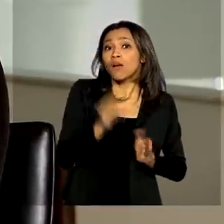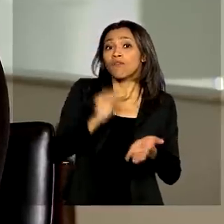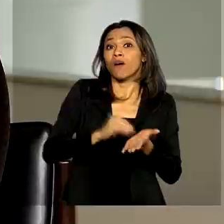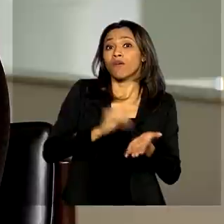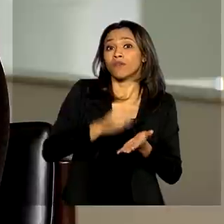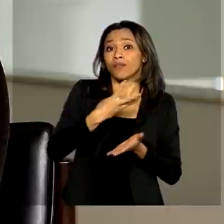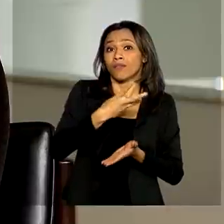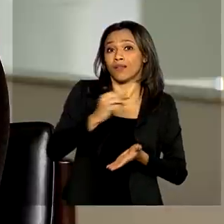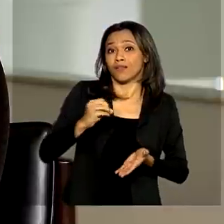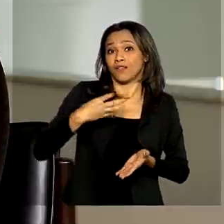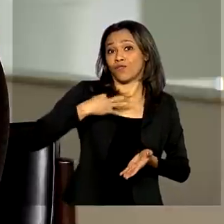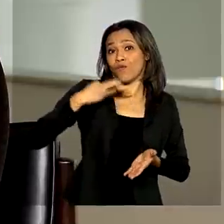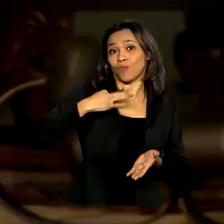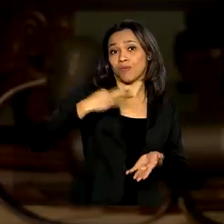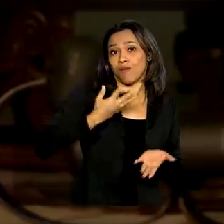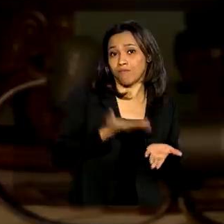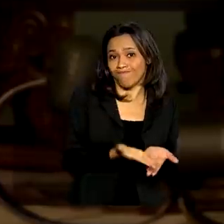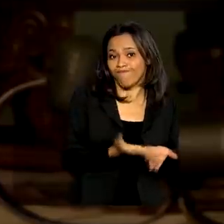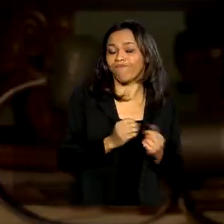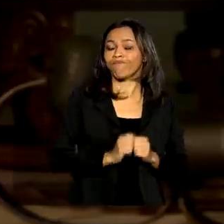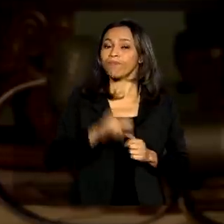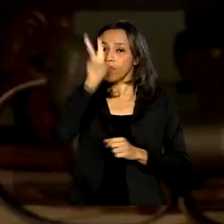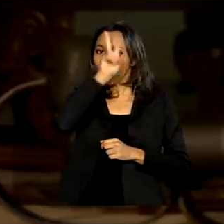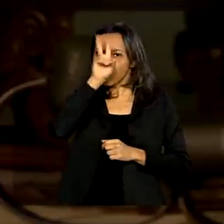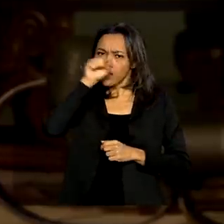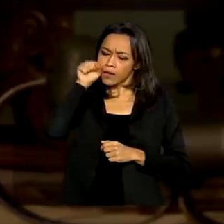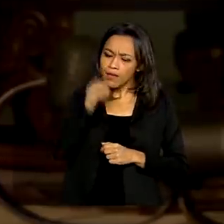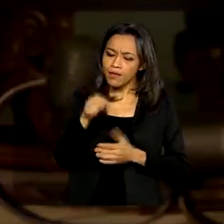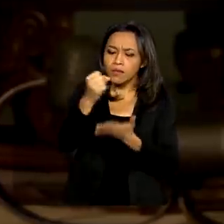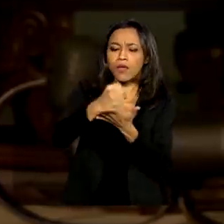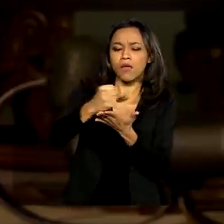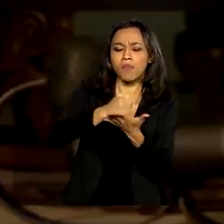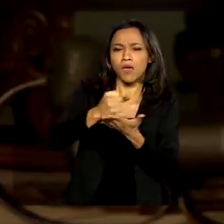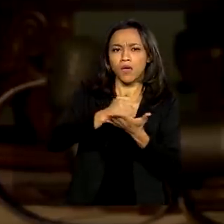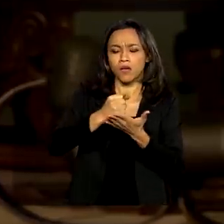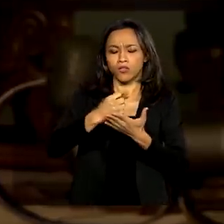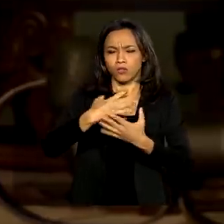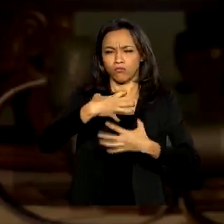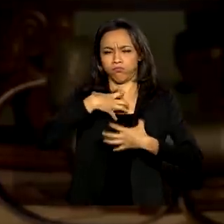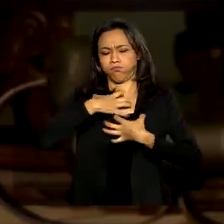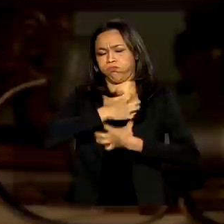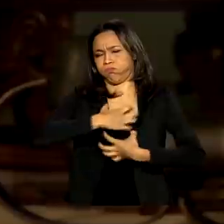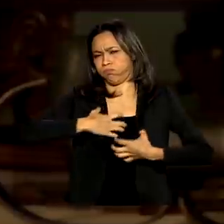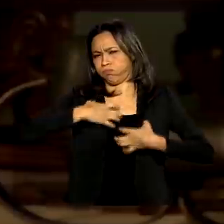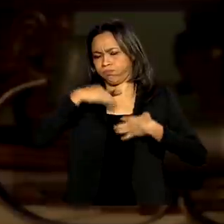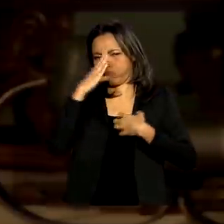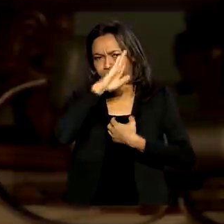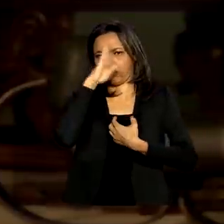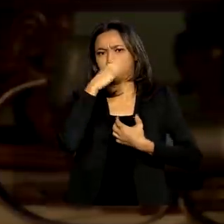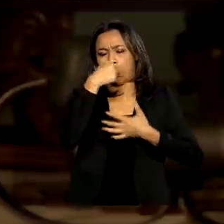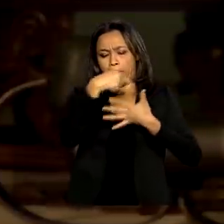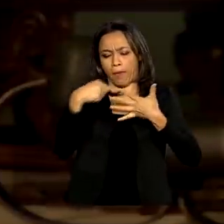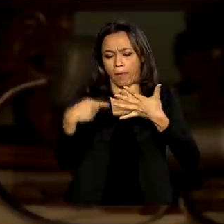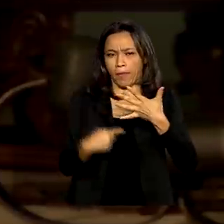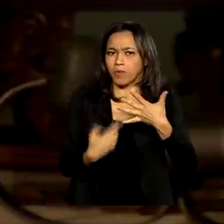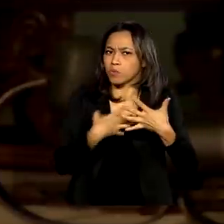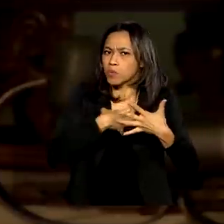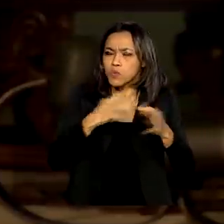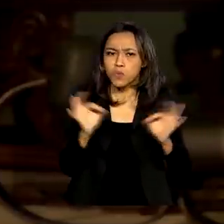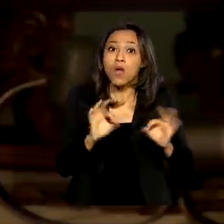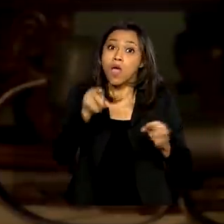300 voluntários. Lembrando que essa é uma droga que não tem nenhum efeito colateral, ou seja, ela é usada para